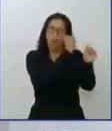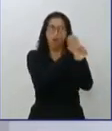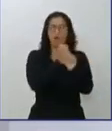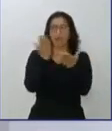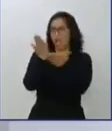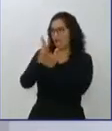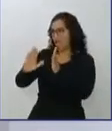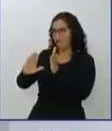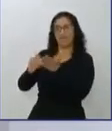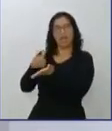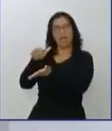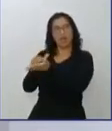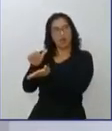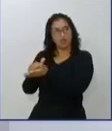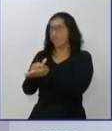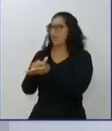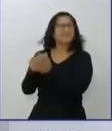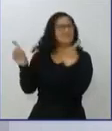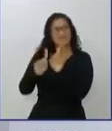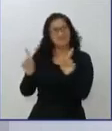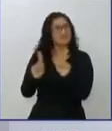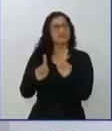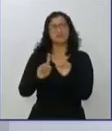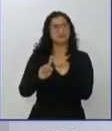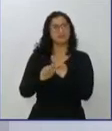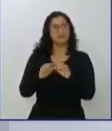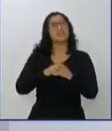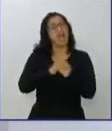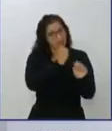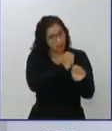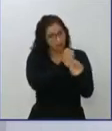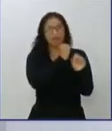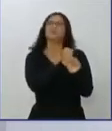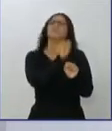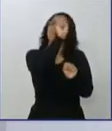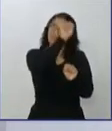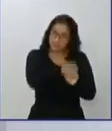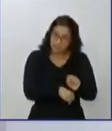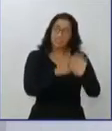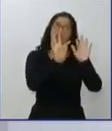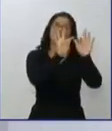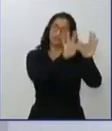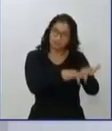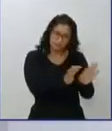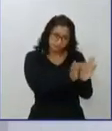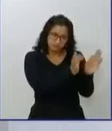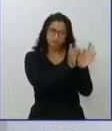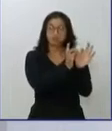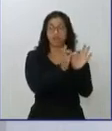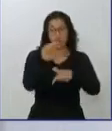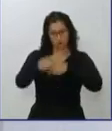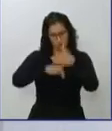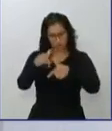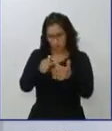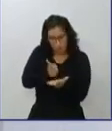corrupção e com a sem-vergonhice. As obras vão ser concluídas. Os trabalhos seguirão sendo feitos.